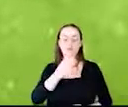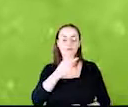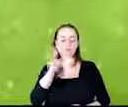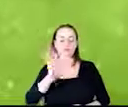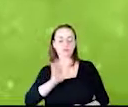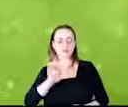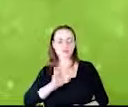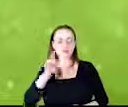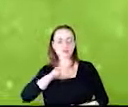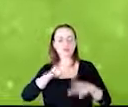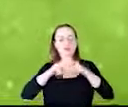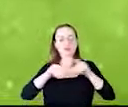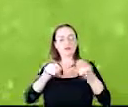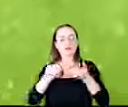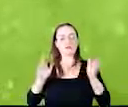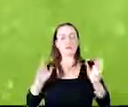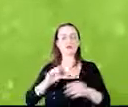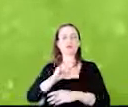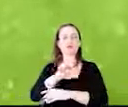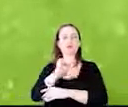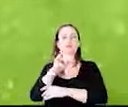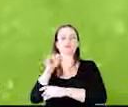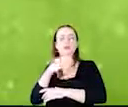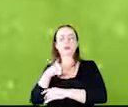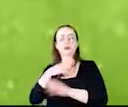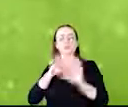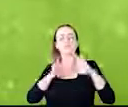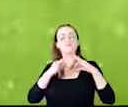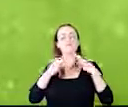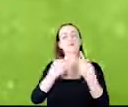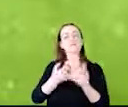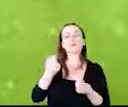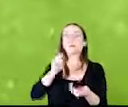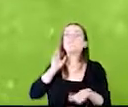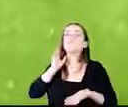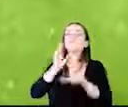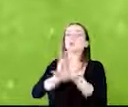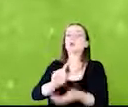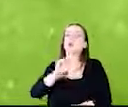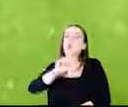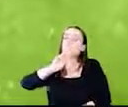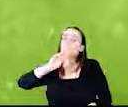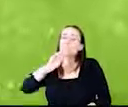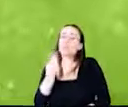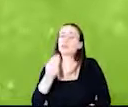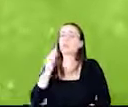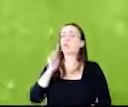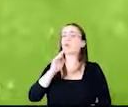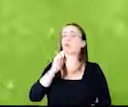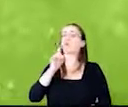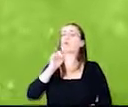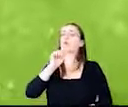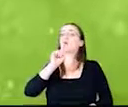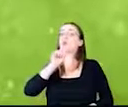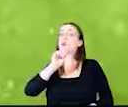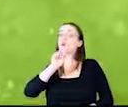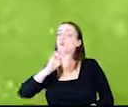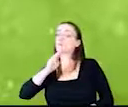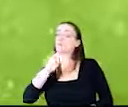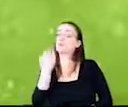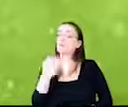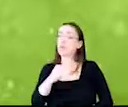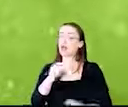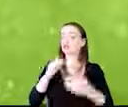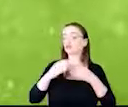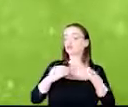terra aberta para soja, a minha família teve que investir um milhão e meio de dólares, esse é o valor da área de reserva legal da nossa propriedade,